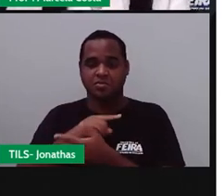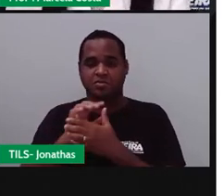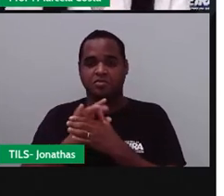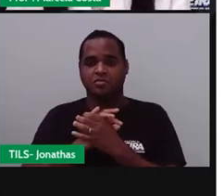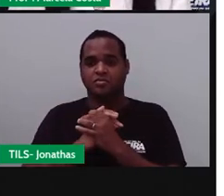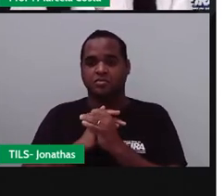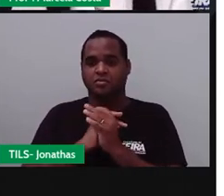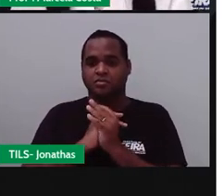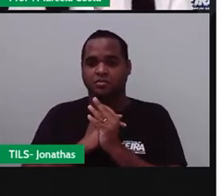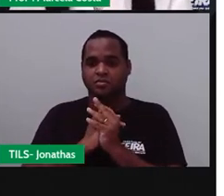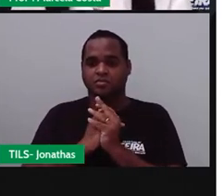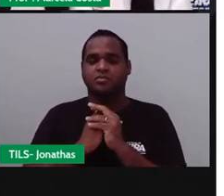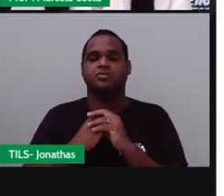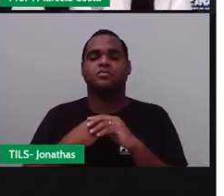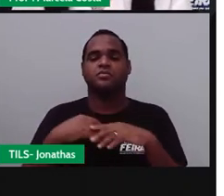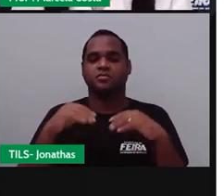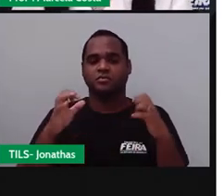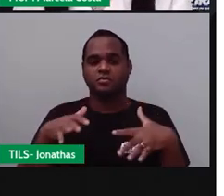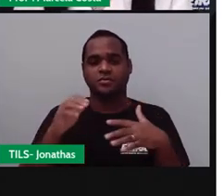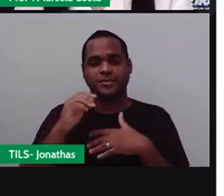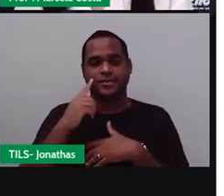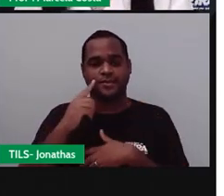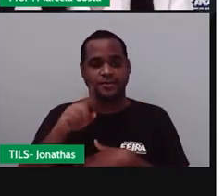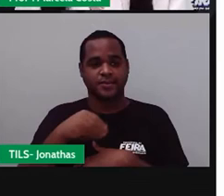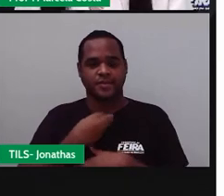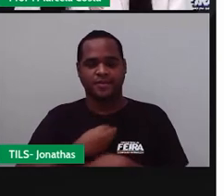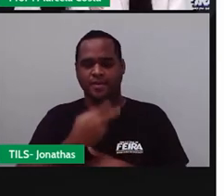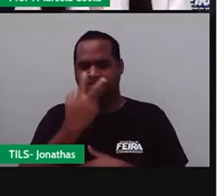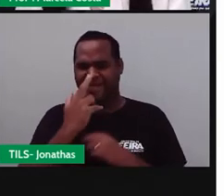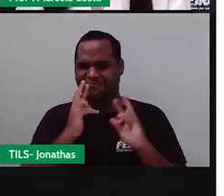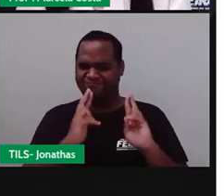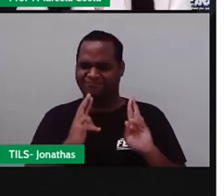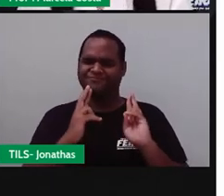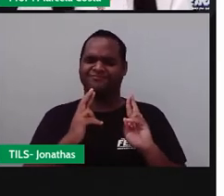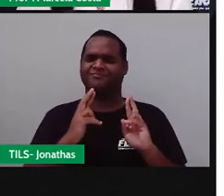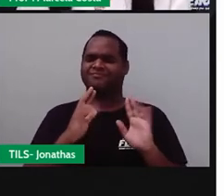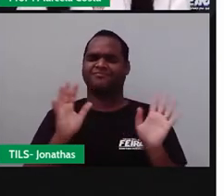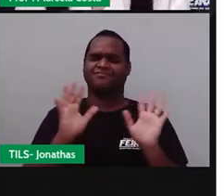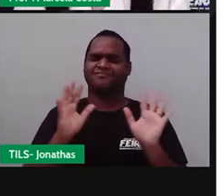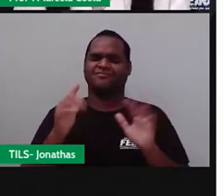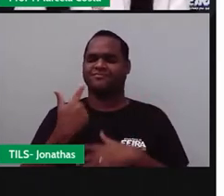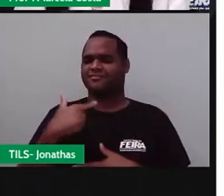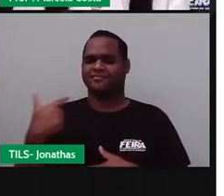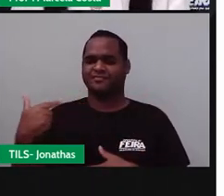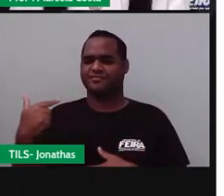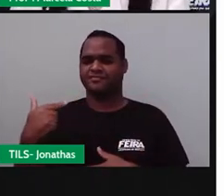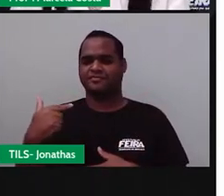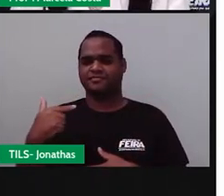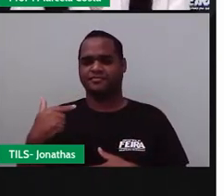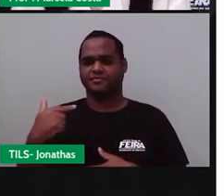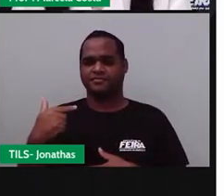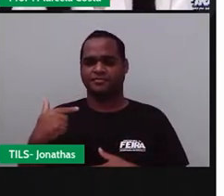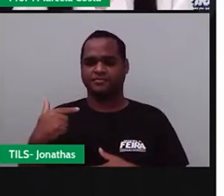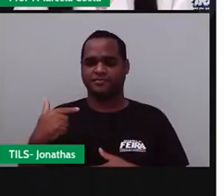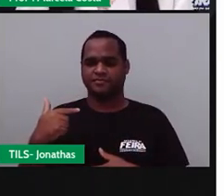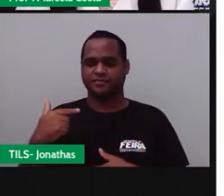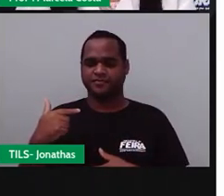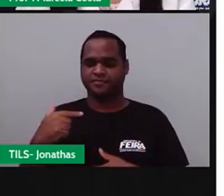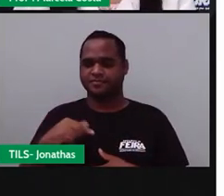E essa situação gera desrespeito, desrespeito à